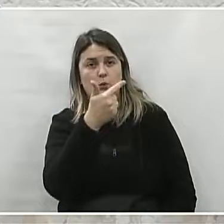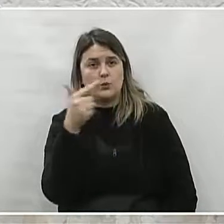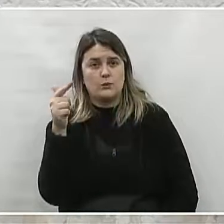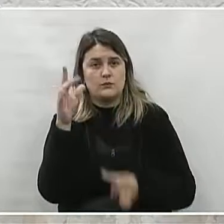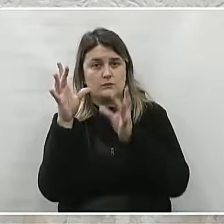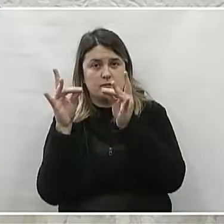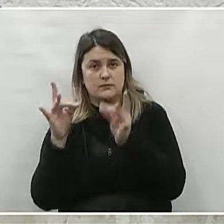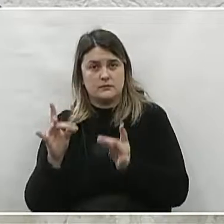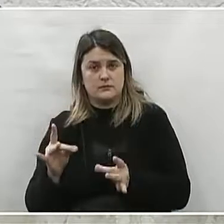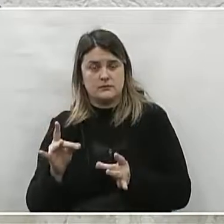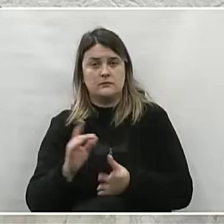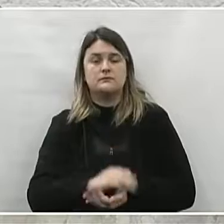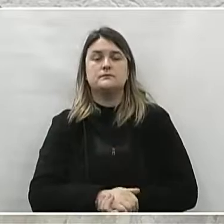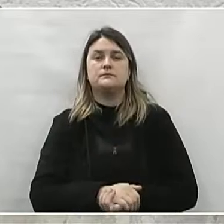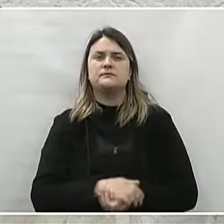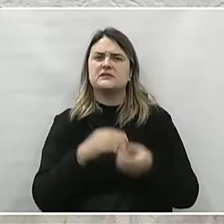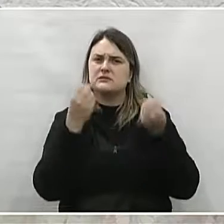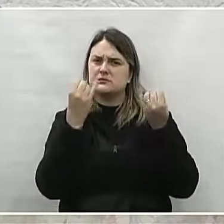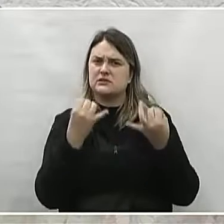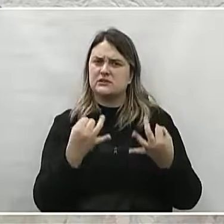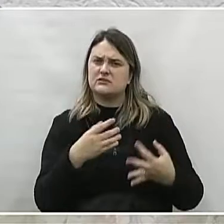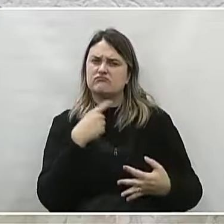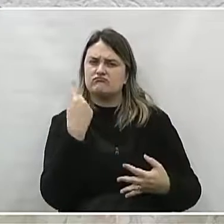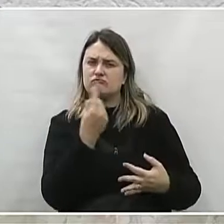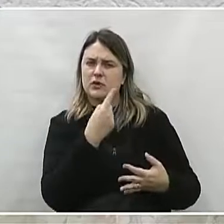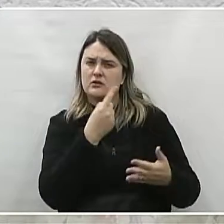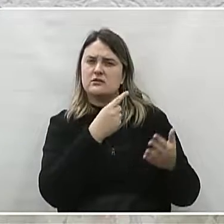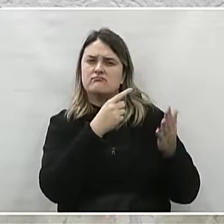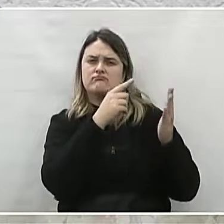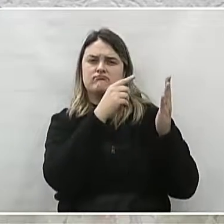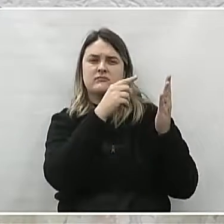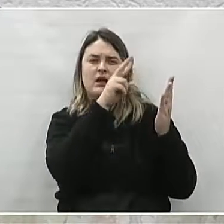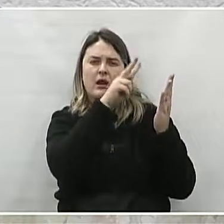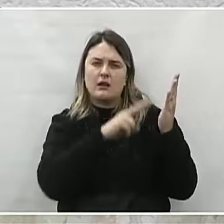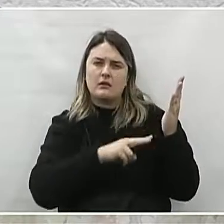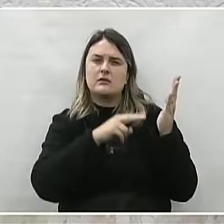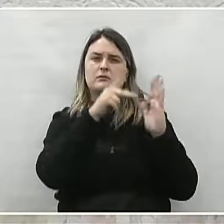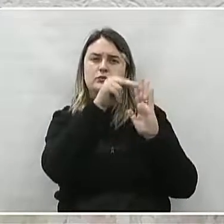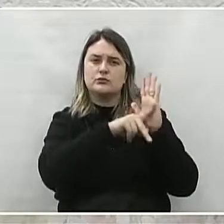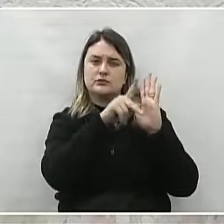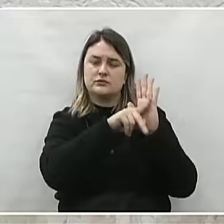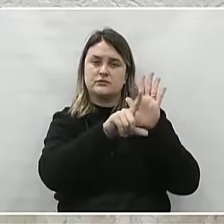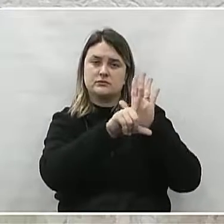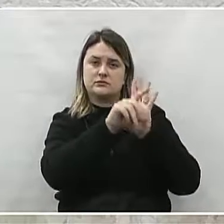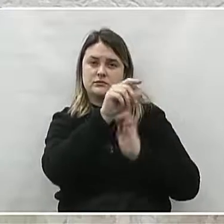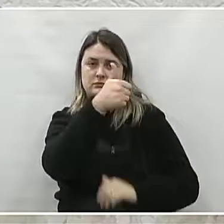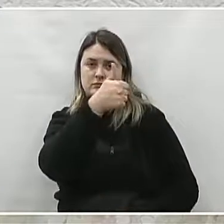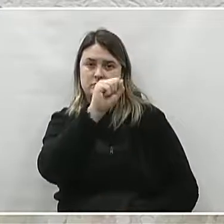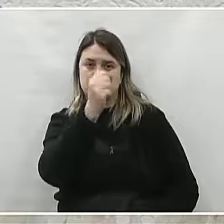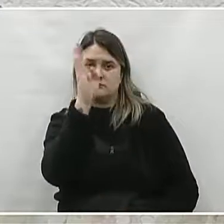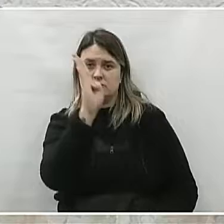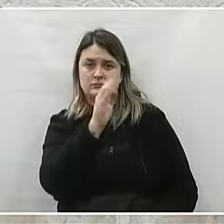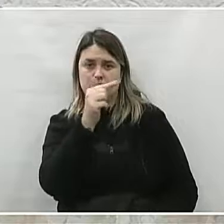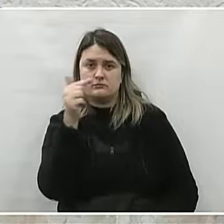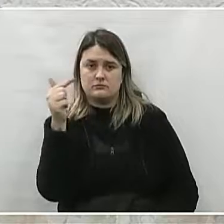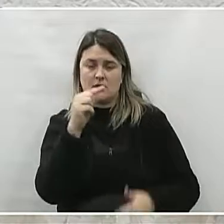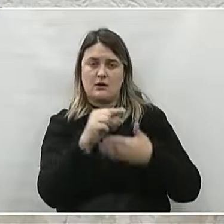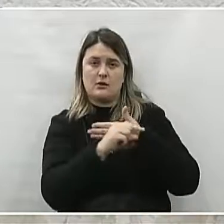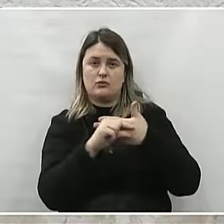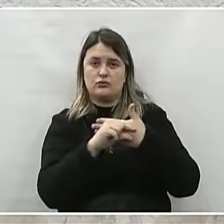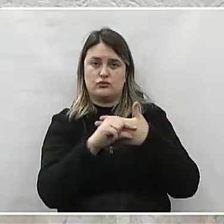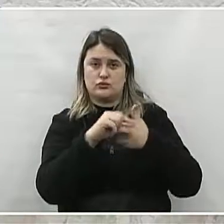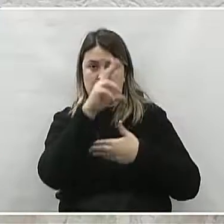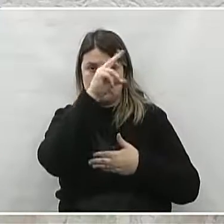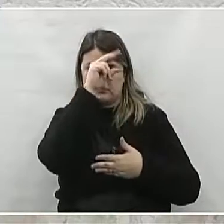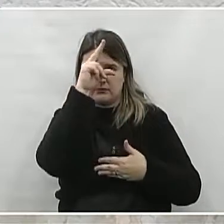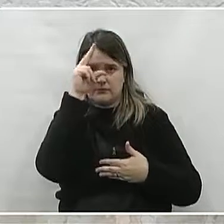outras providências. Fundamentação. Analisamos o projeto de lei ordinária de número 18 de 2022, de autoria do